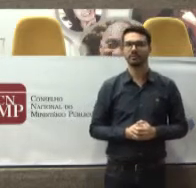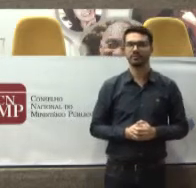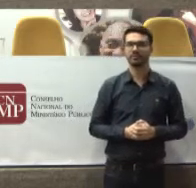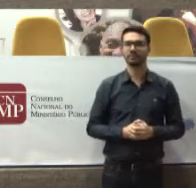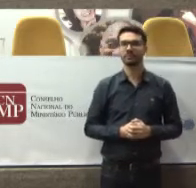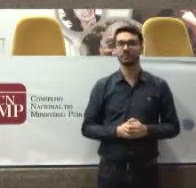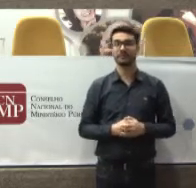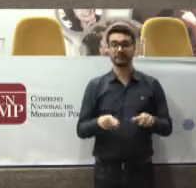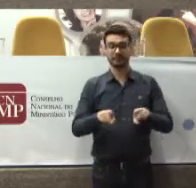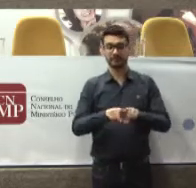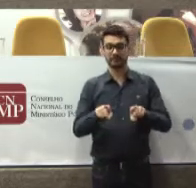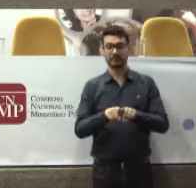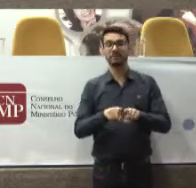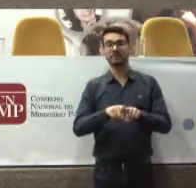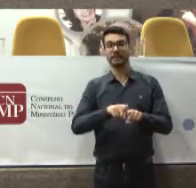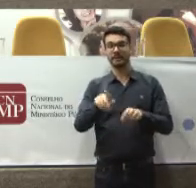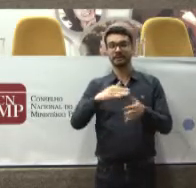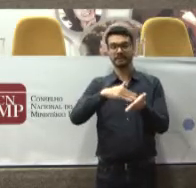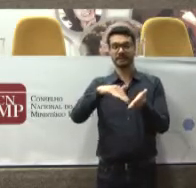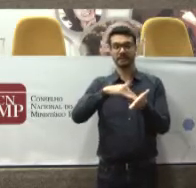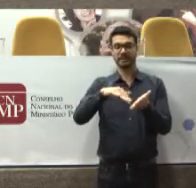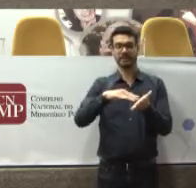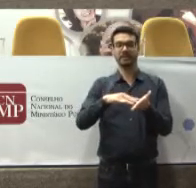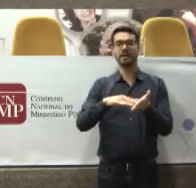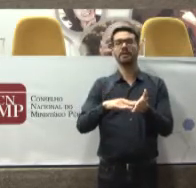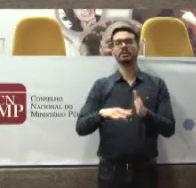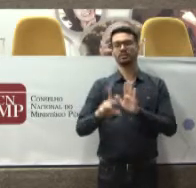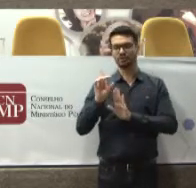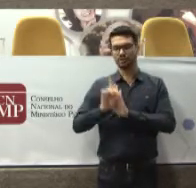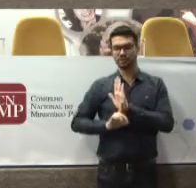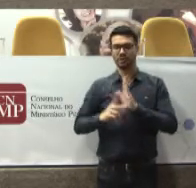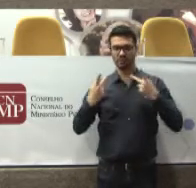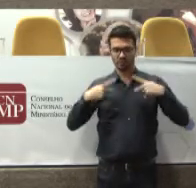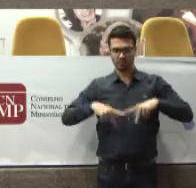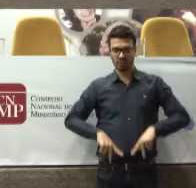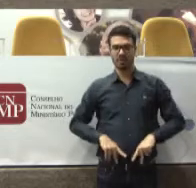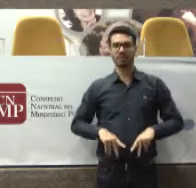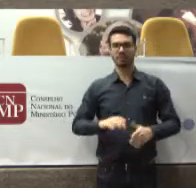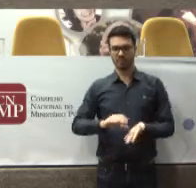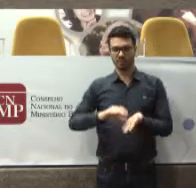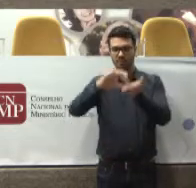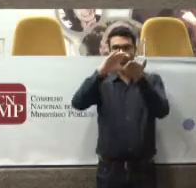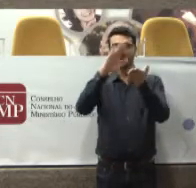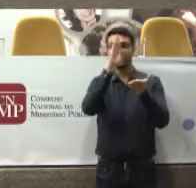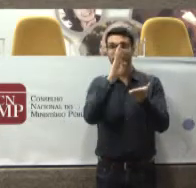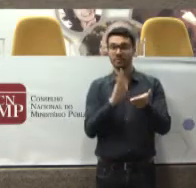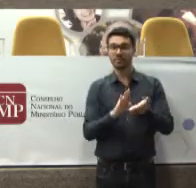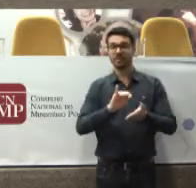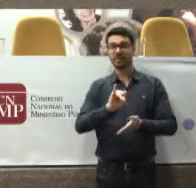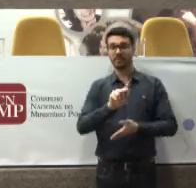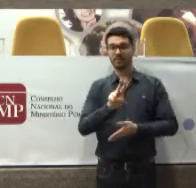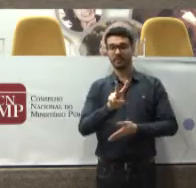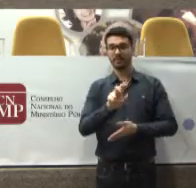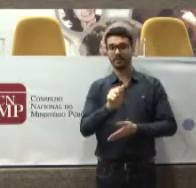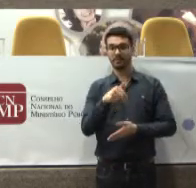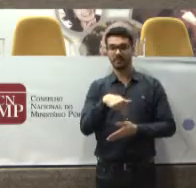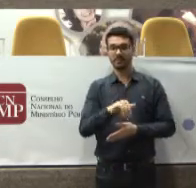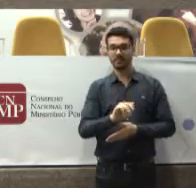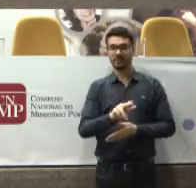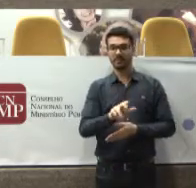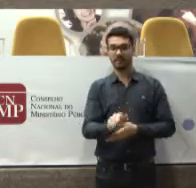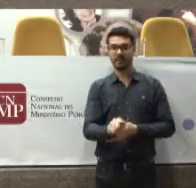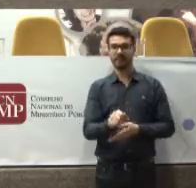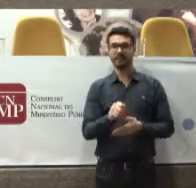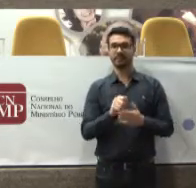A excelentíssima Sra. Secretária de Direitos Humanos do Conselho Nacional do Ministério Público, Ivana Farina Navarrete Pena.